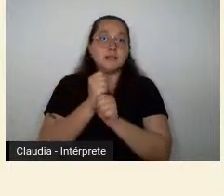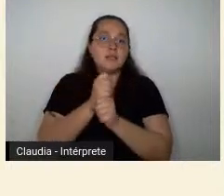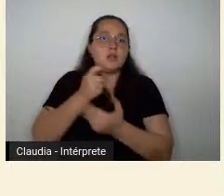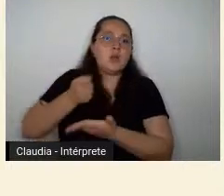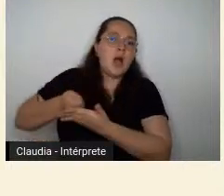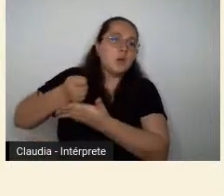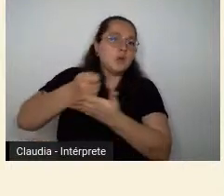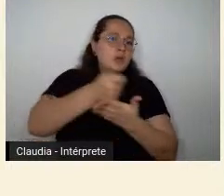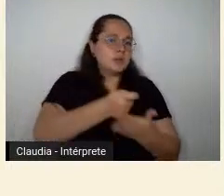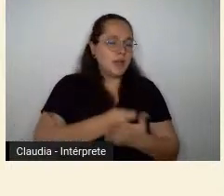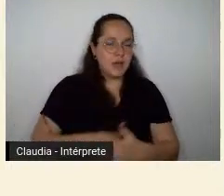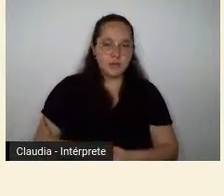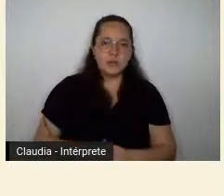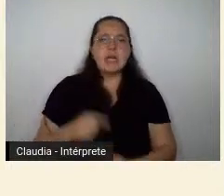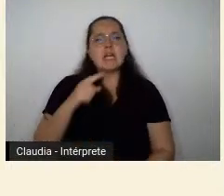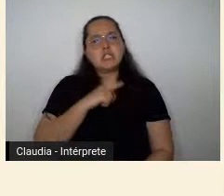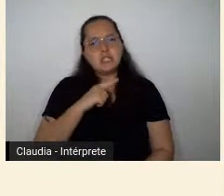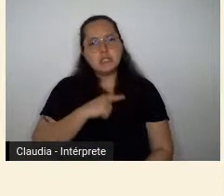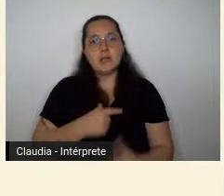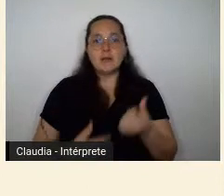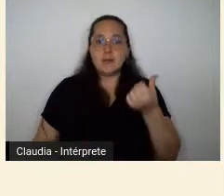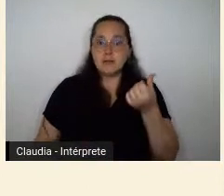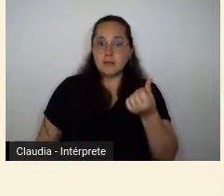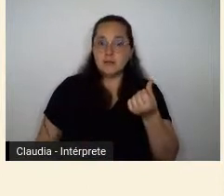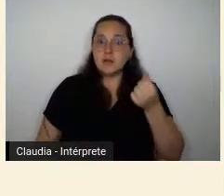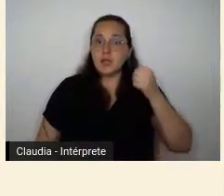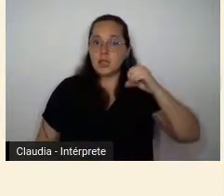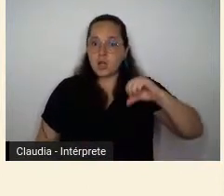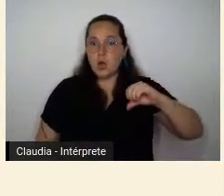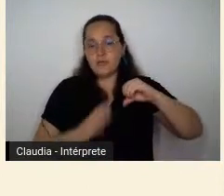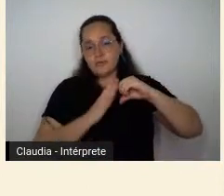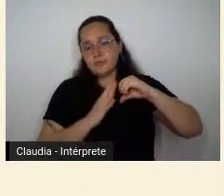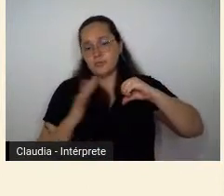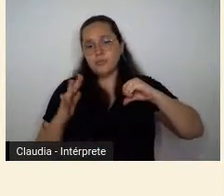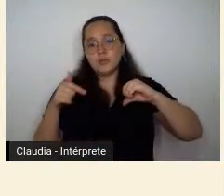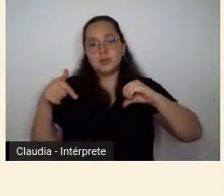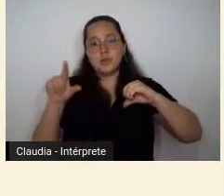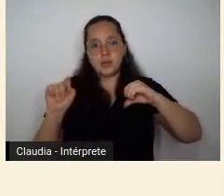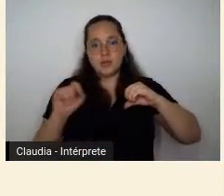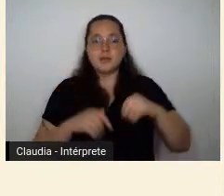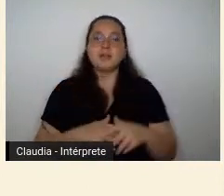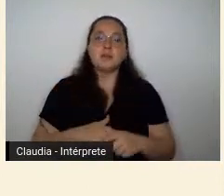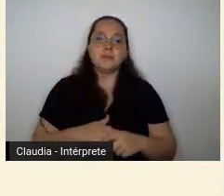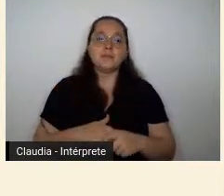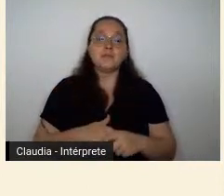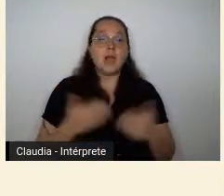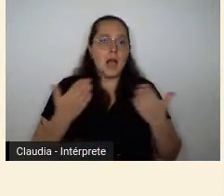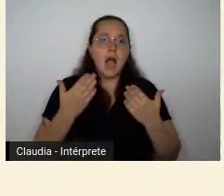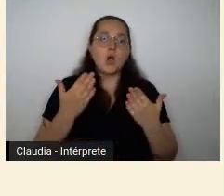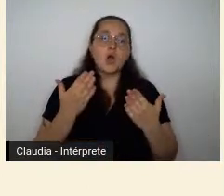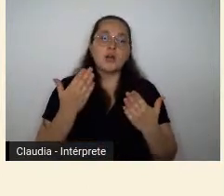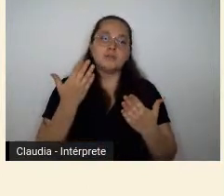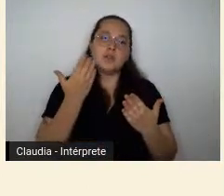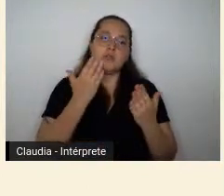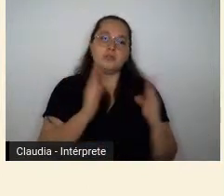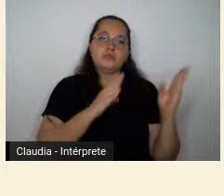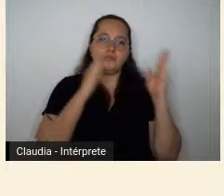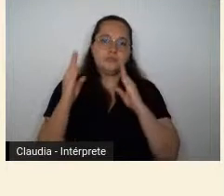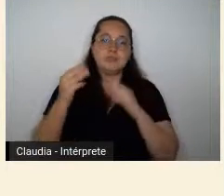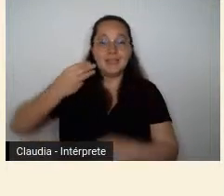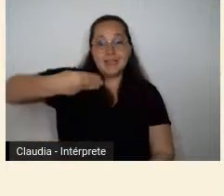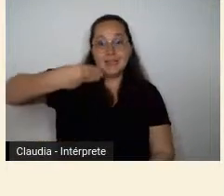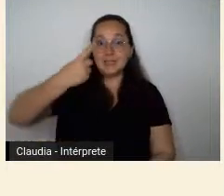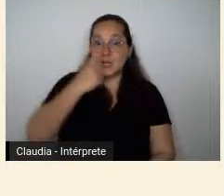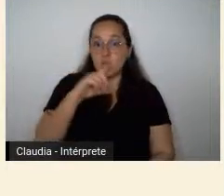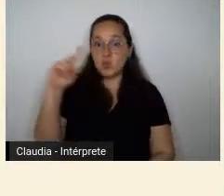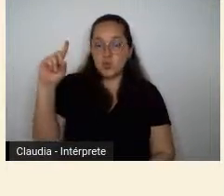recorrência aí entre 69 e 70. Então, eu queria agora, eu vou me encaminhando para a terceira e última parte da apresentação, entender um